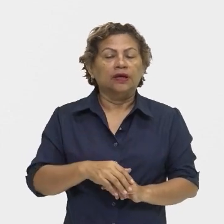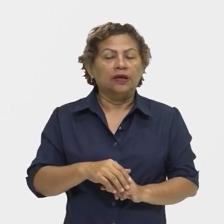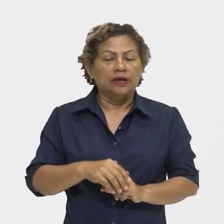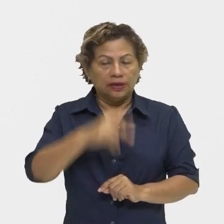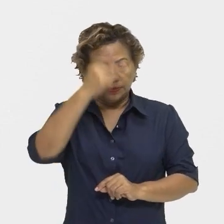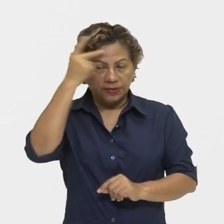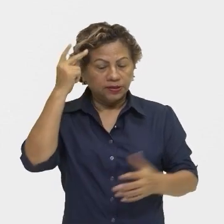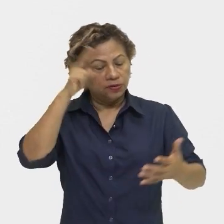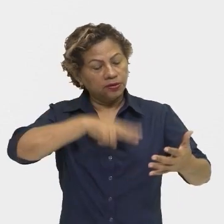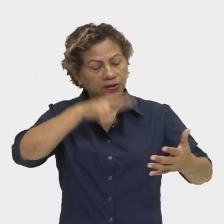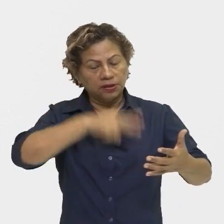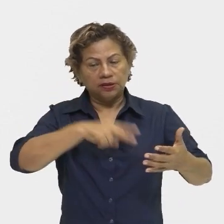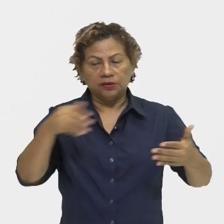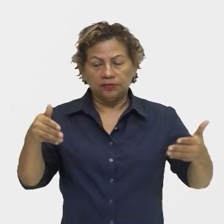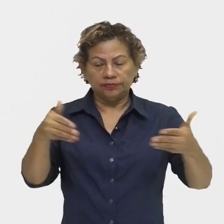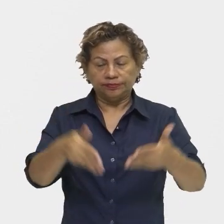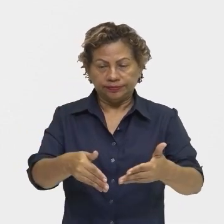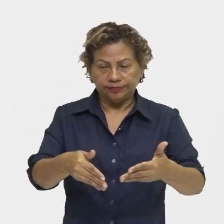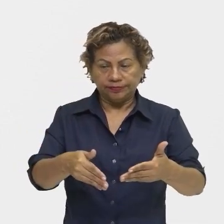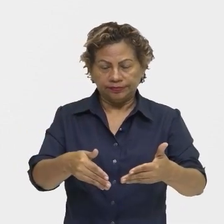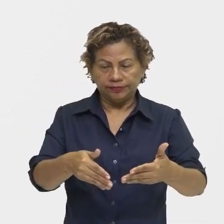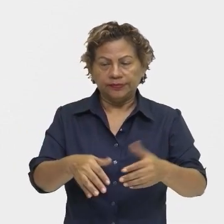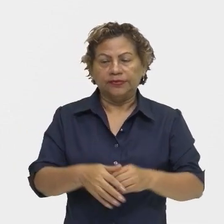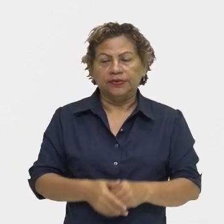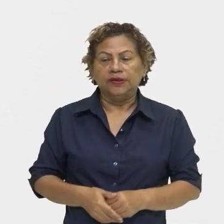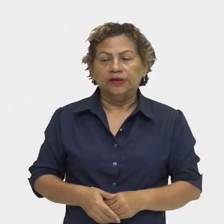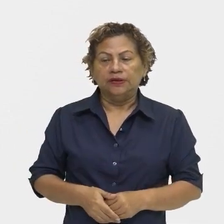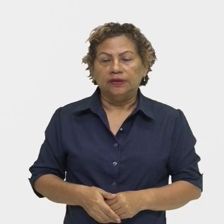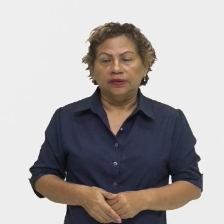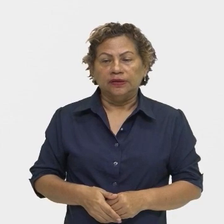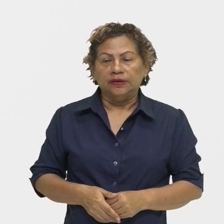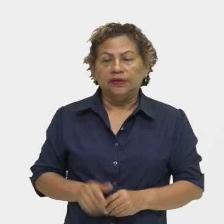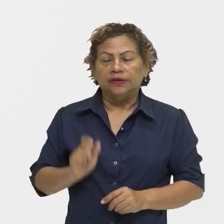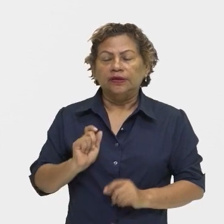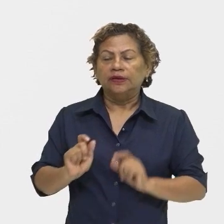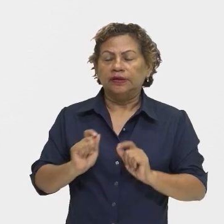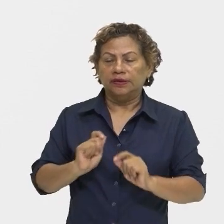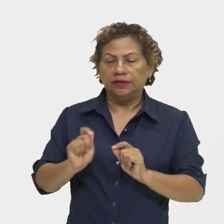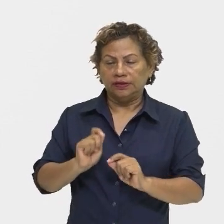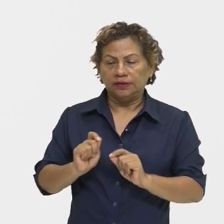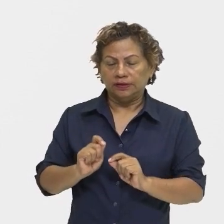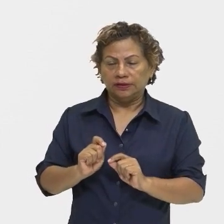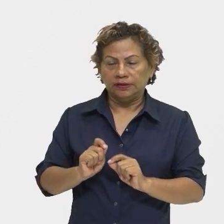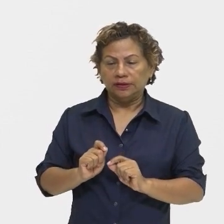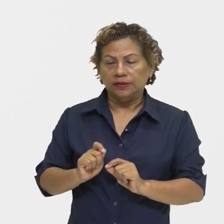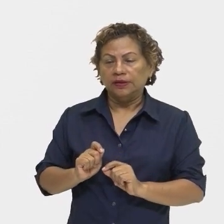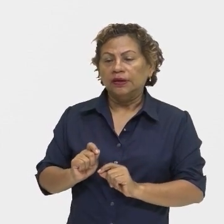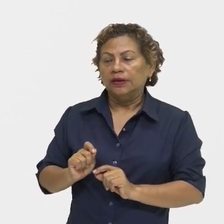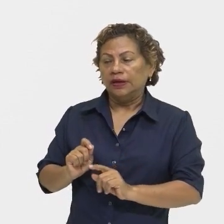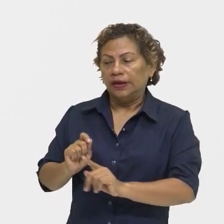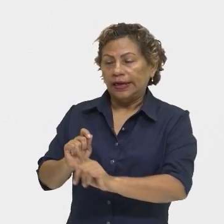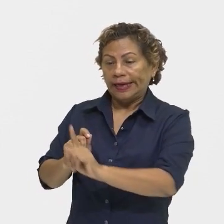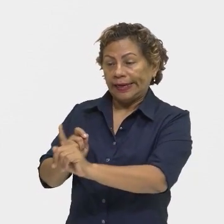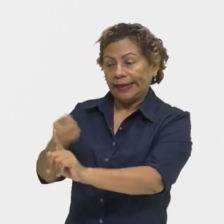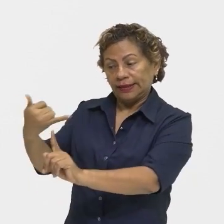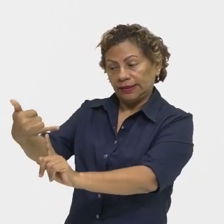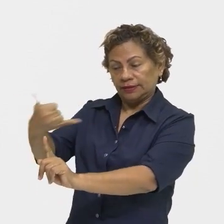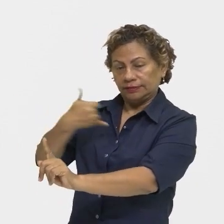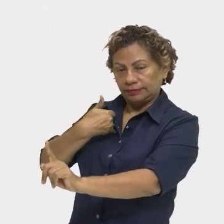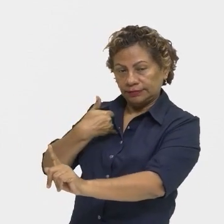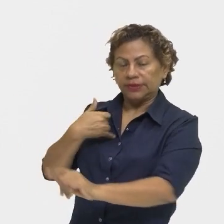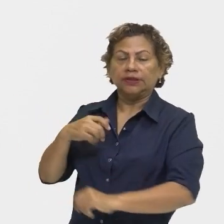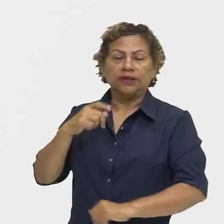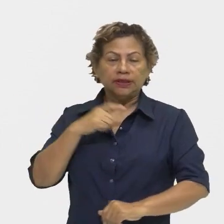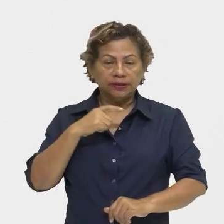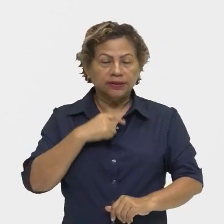Por isso, o grande foco é o receptor da mensagem. Então, aqui, olha, ela é muito utilizada nas propagandas, nas publicidades,